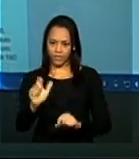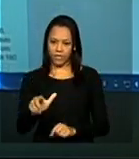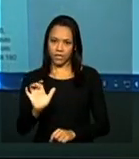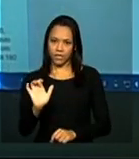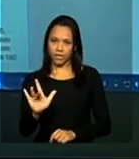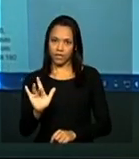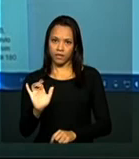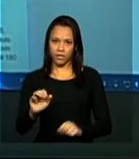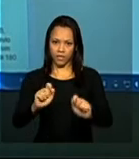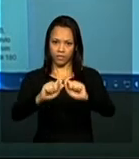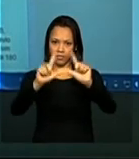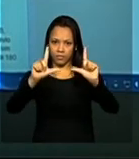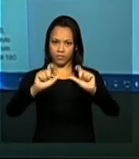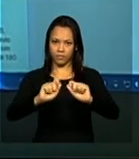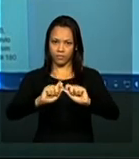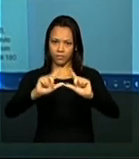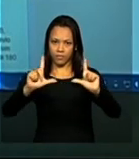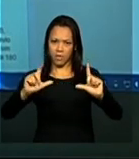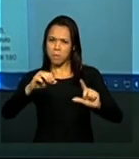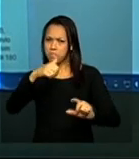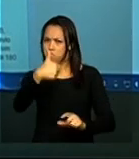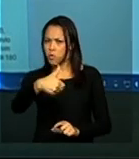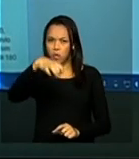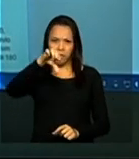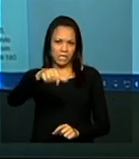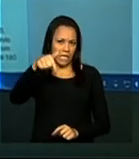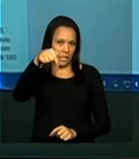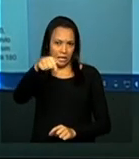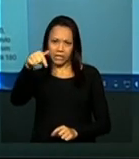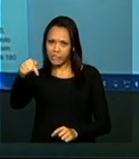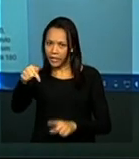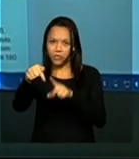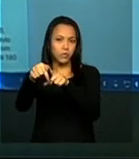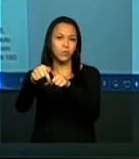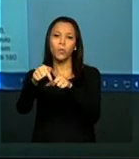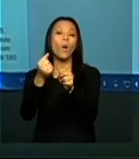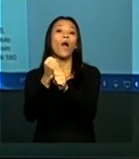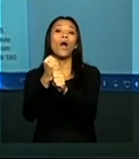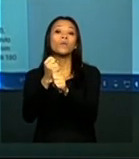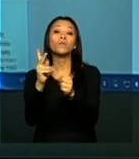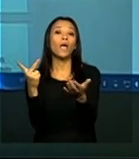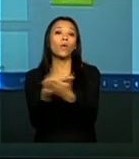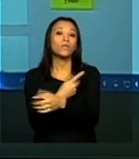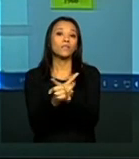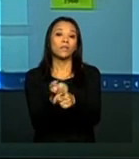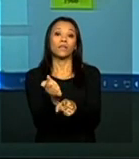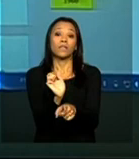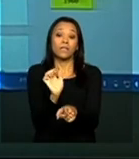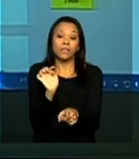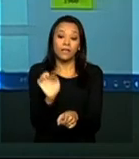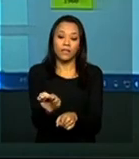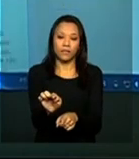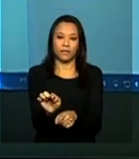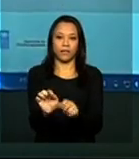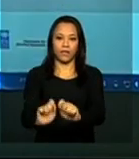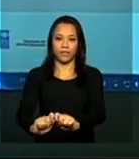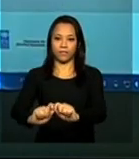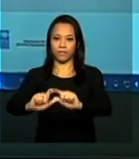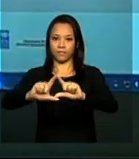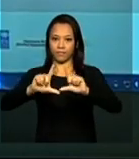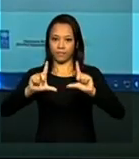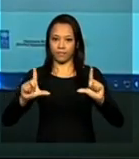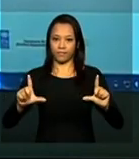clicar em 1977, por exemplo, ou qualquer um aí. Clica um, Paula. Pode ser qualquer um desses.